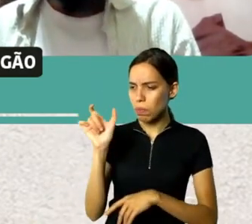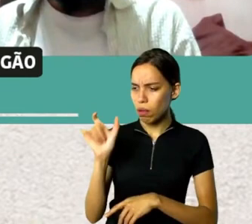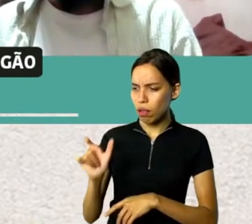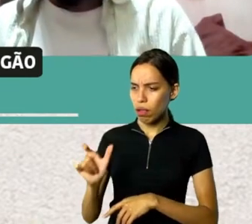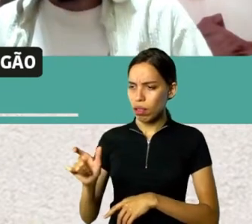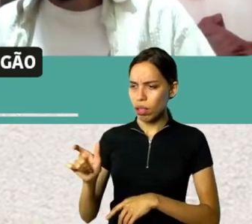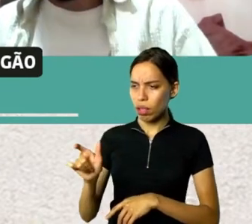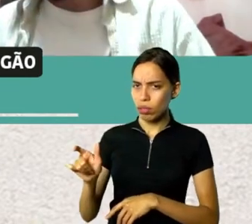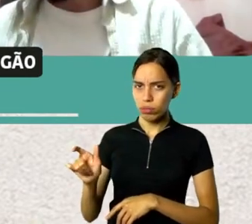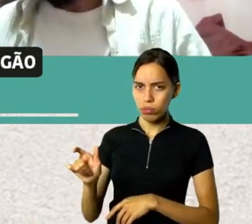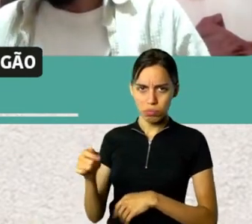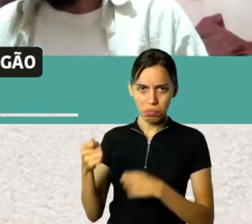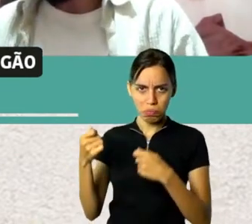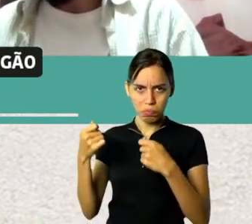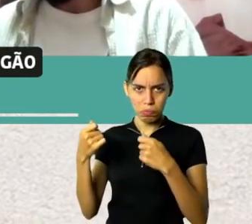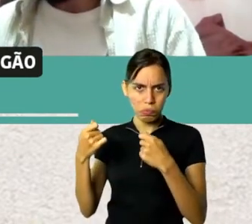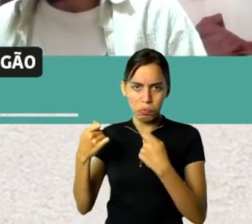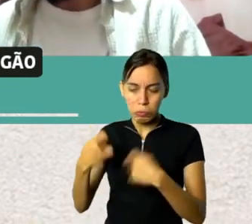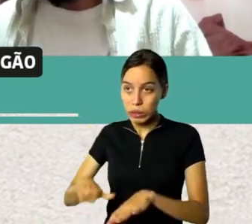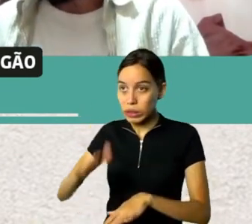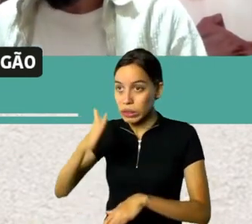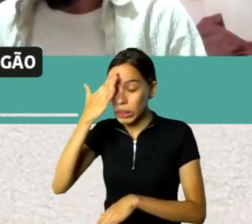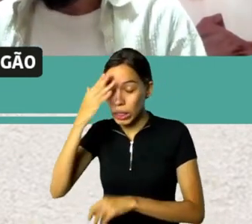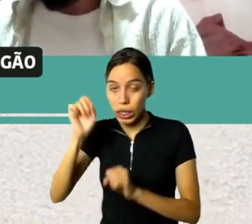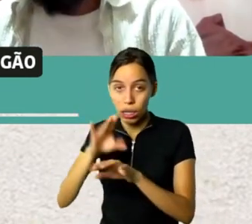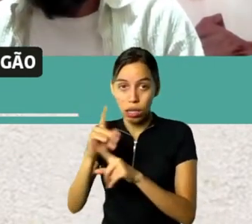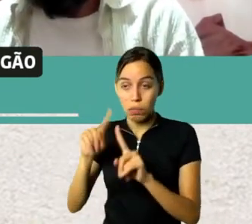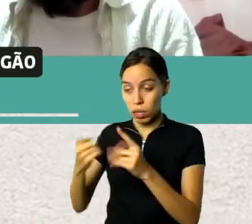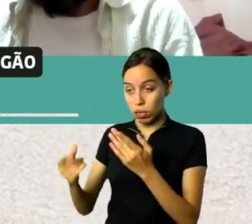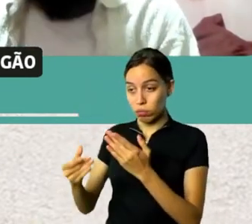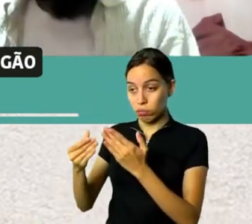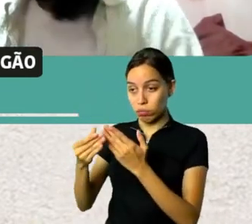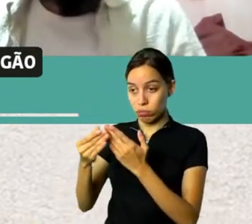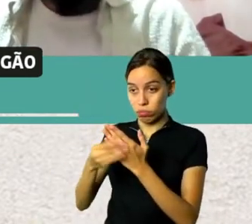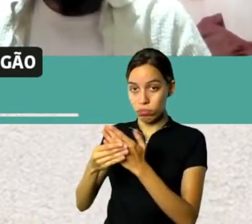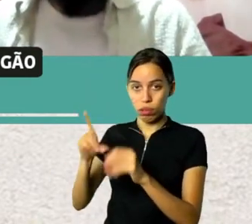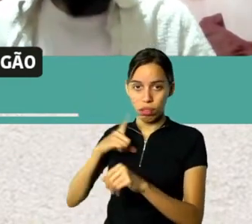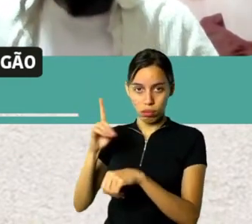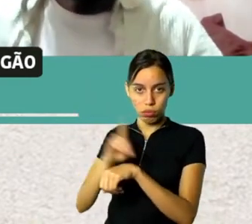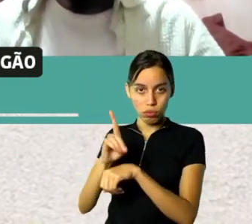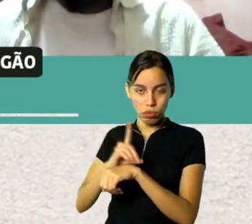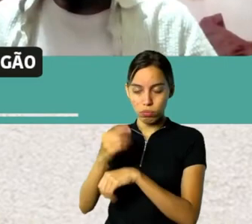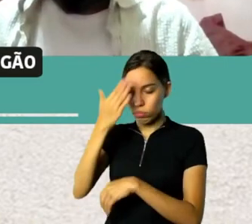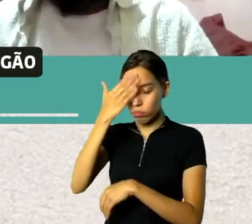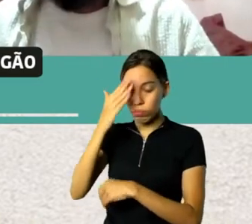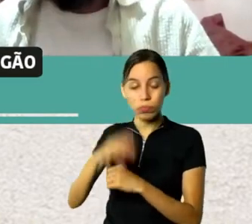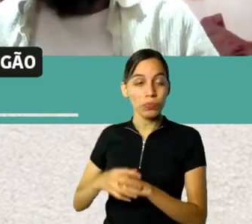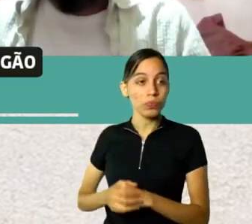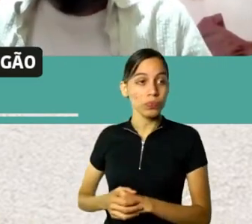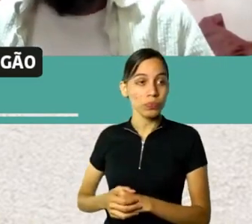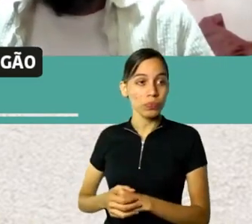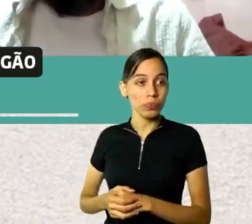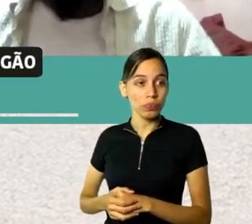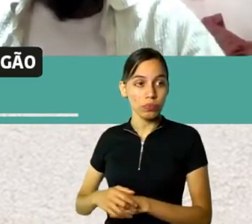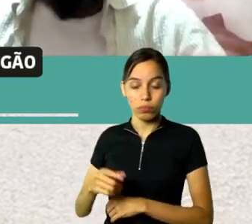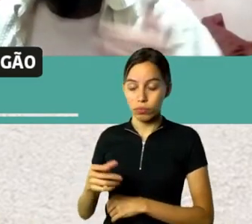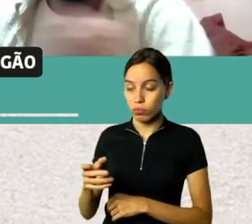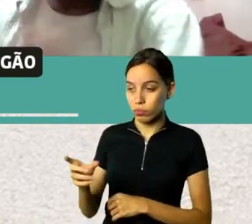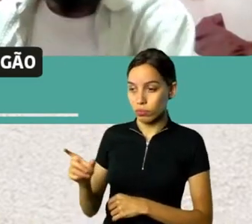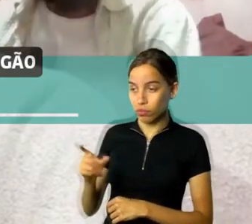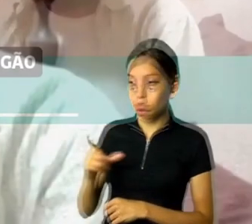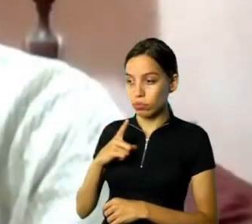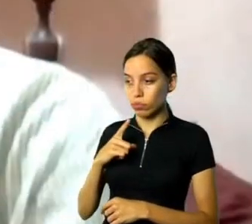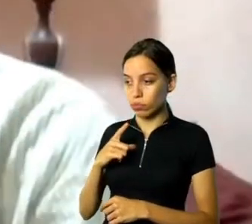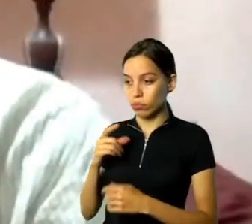vanguardas, mas aliás que perpassam a vida do Guignard de alguma forma, aquelas ali que estão conectadas a ele ou